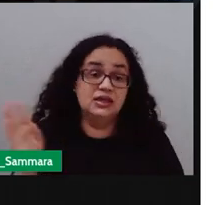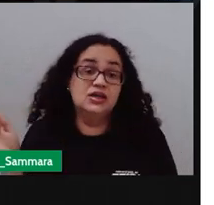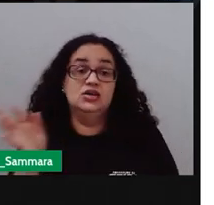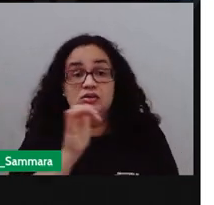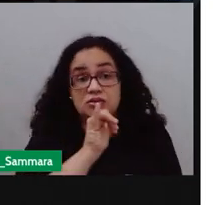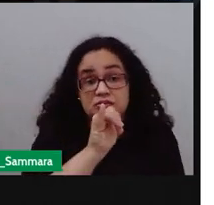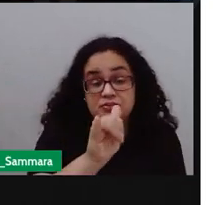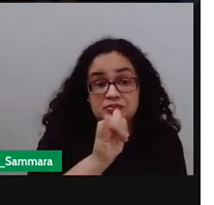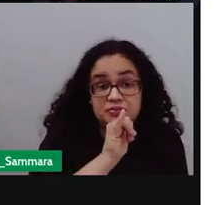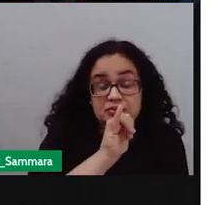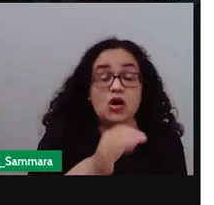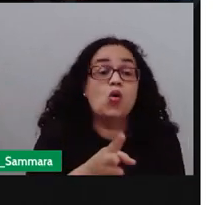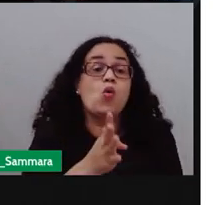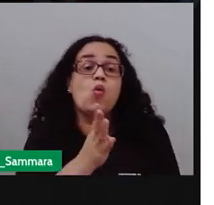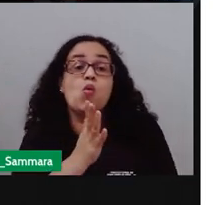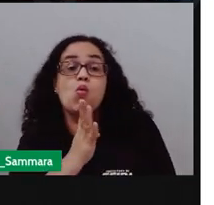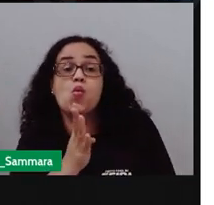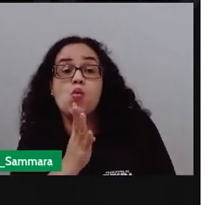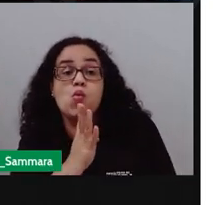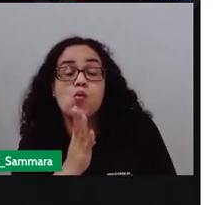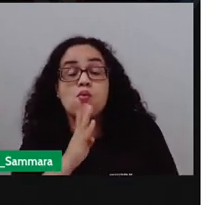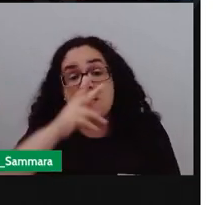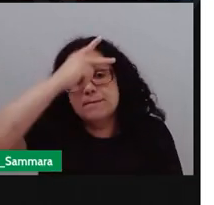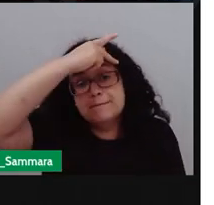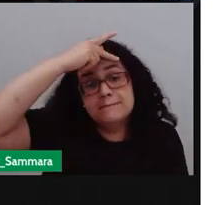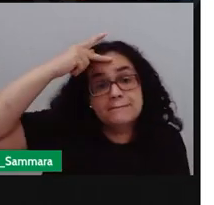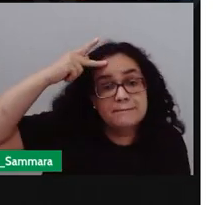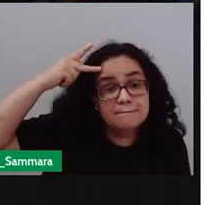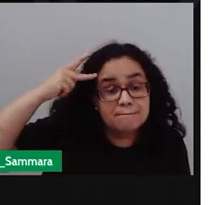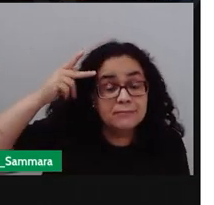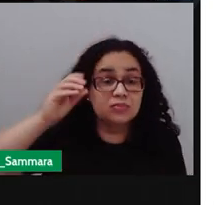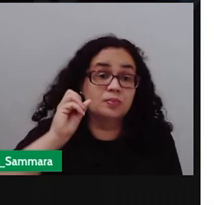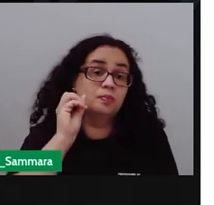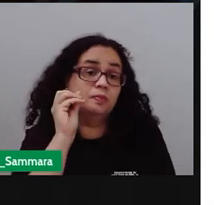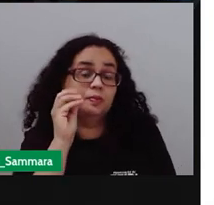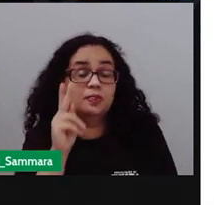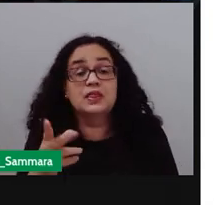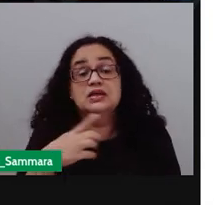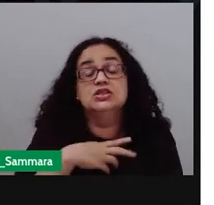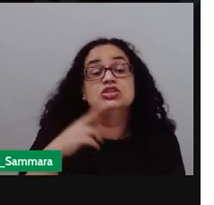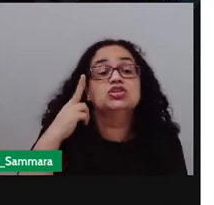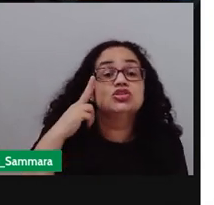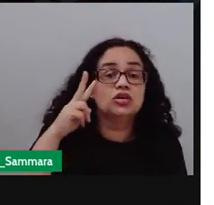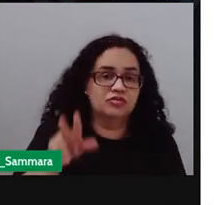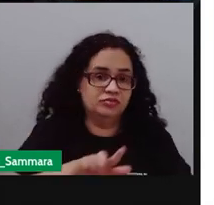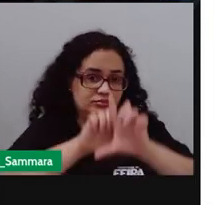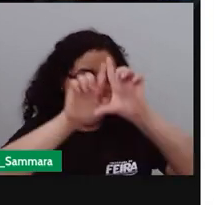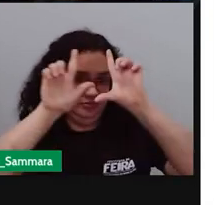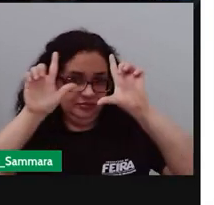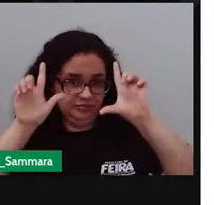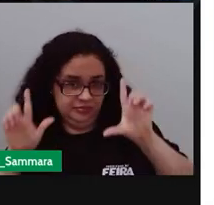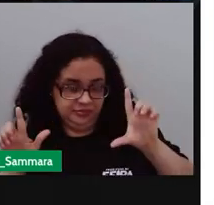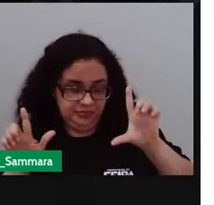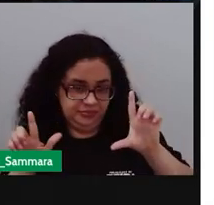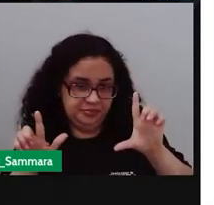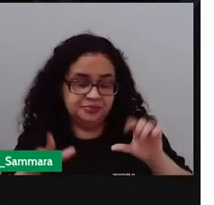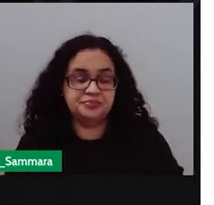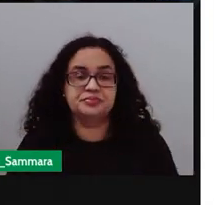passar uma informação ou conhecimento sobre as pessoas. Certo? Então, a gente está vendo aí uma imagem, né, de